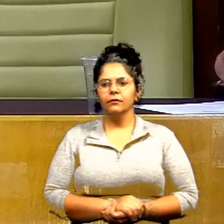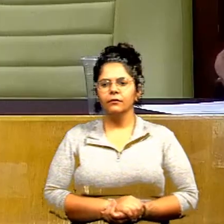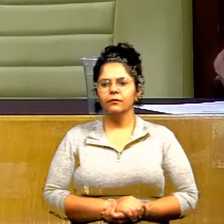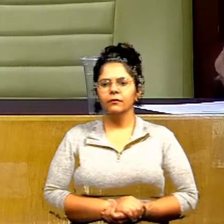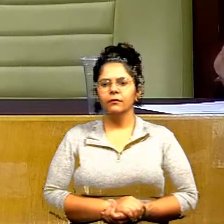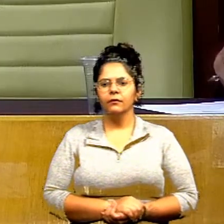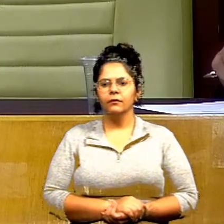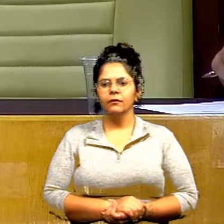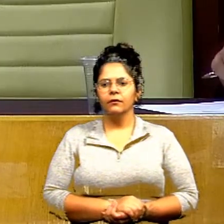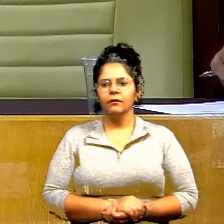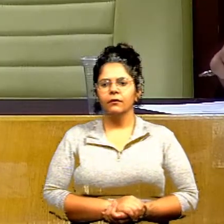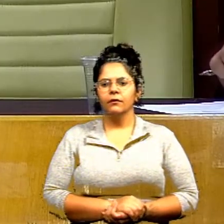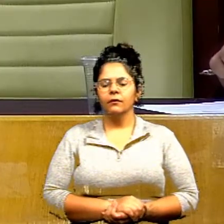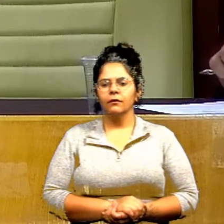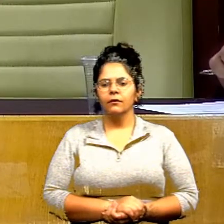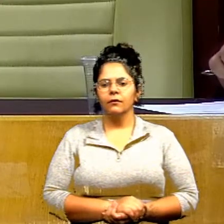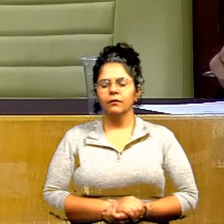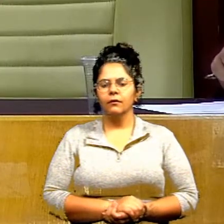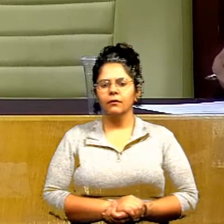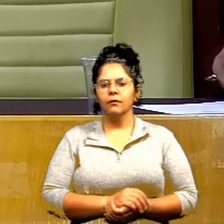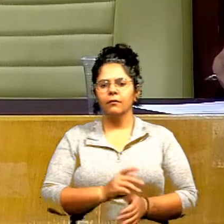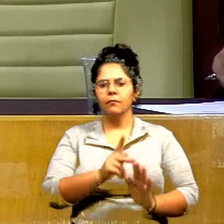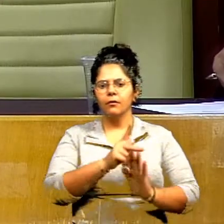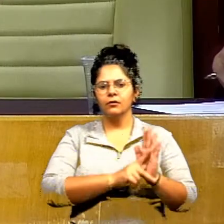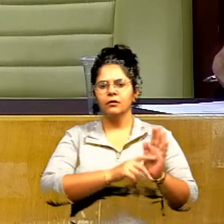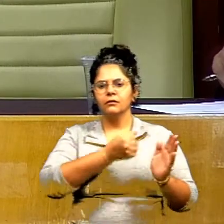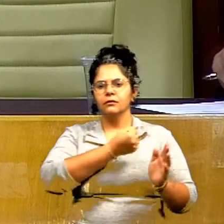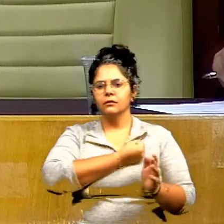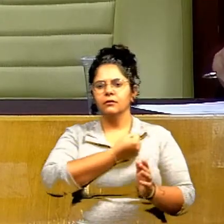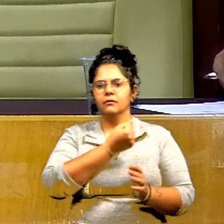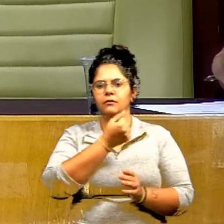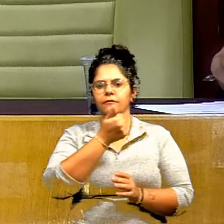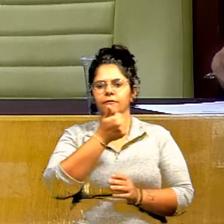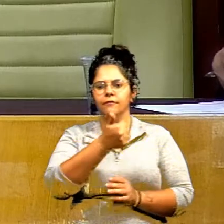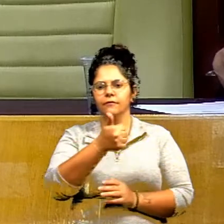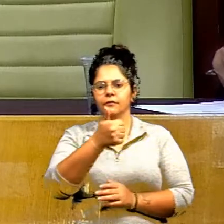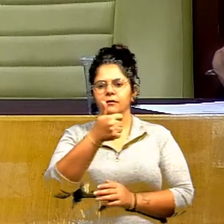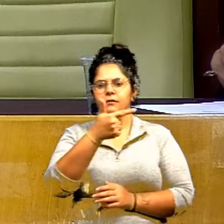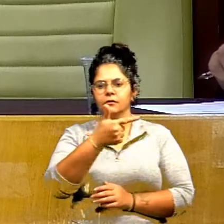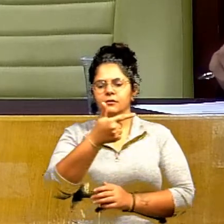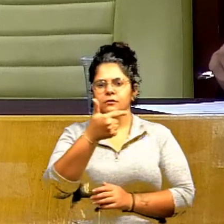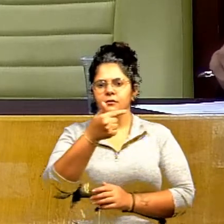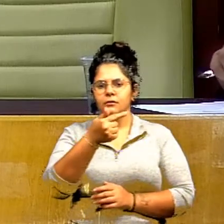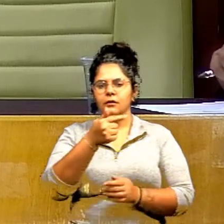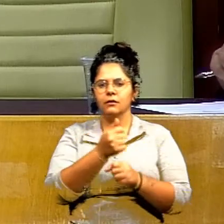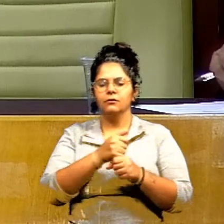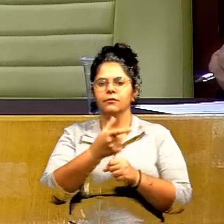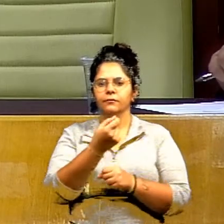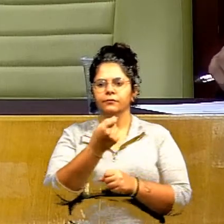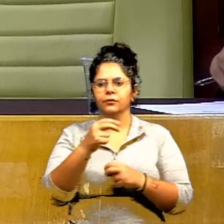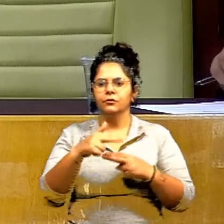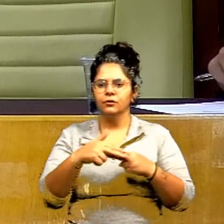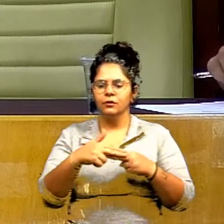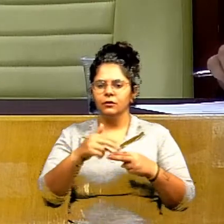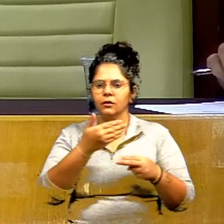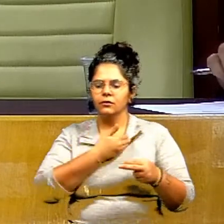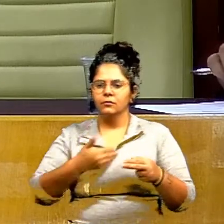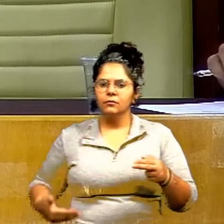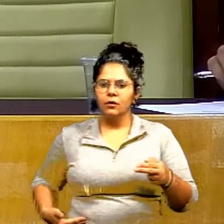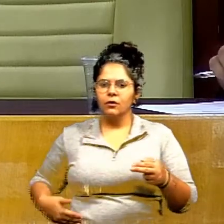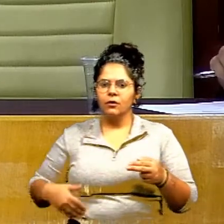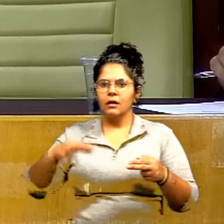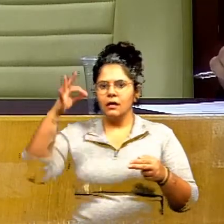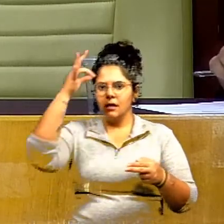Do ilustre vereador André Azeredo, de 227 de 2020, declara de justiça e pública, o grupo espírita